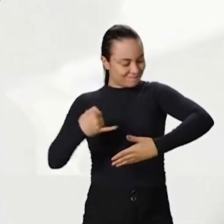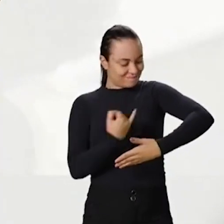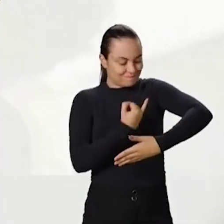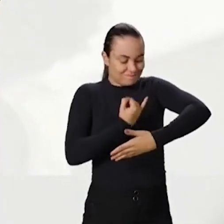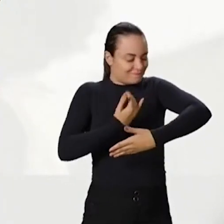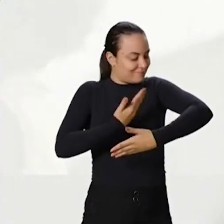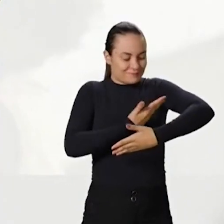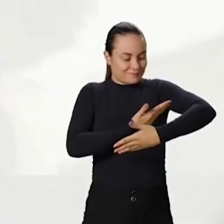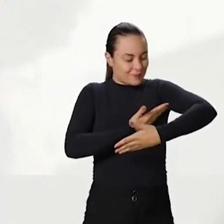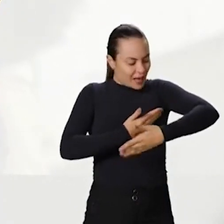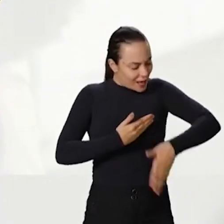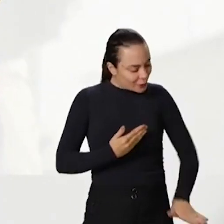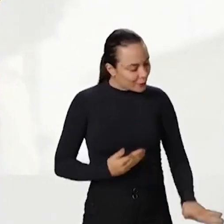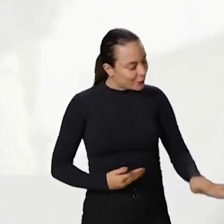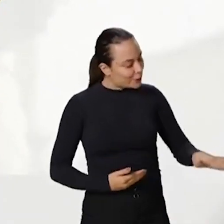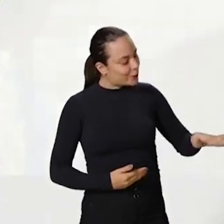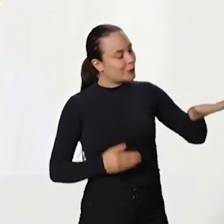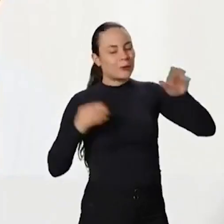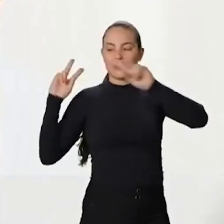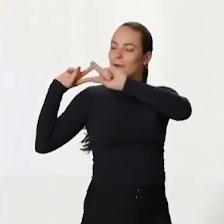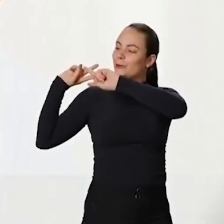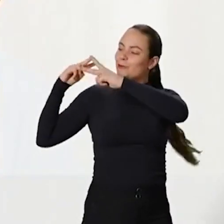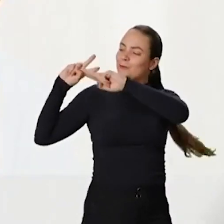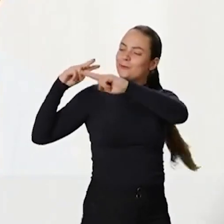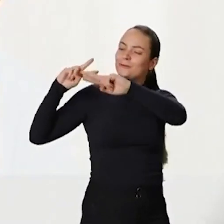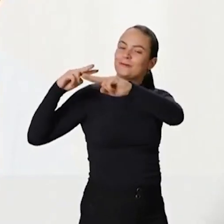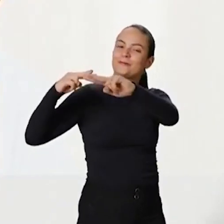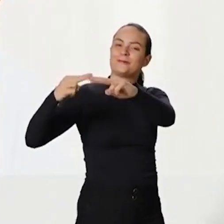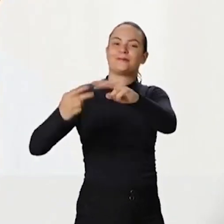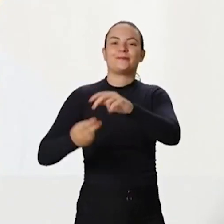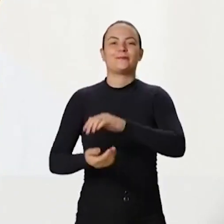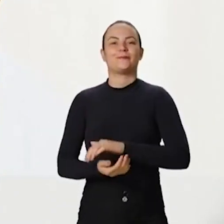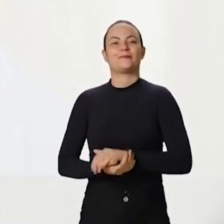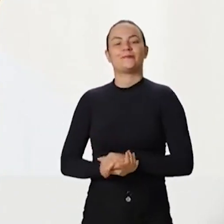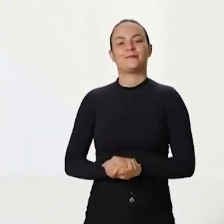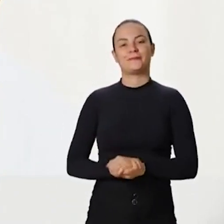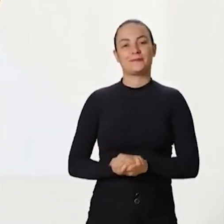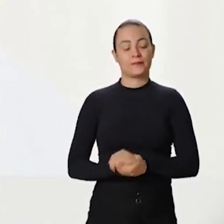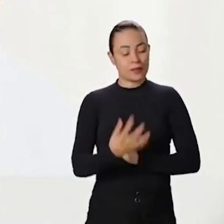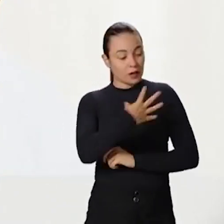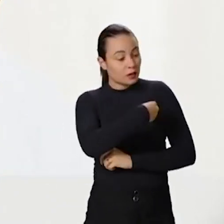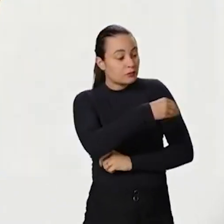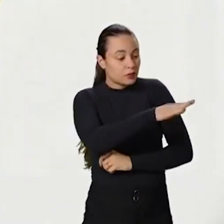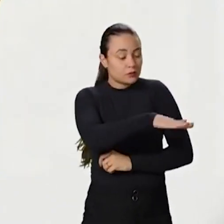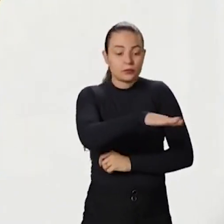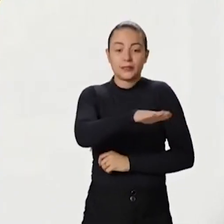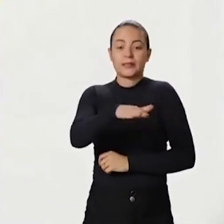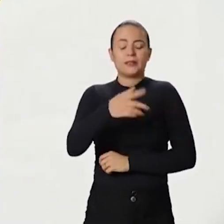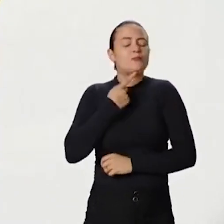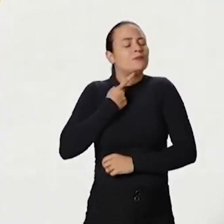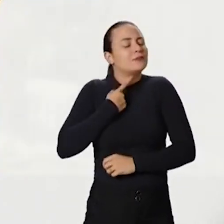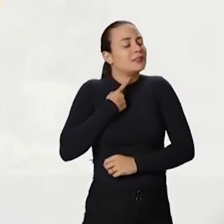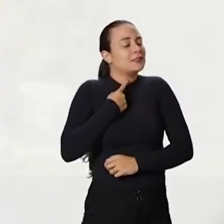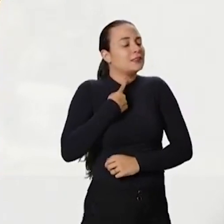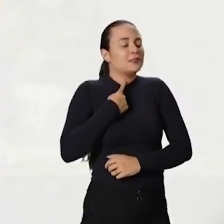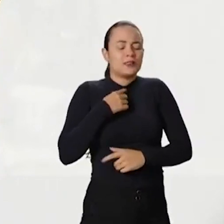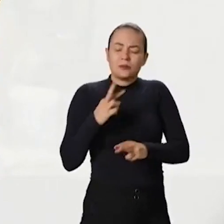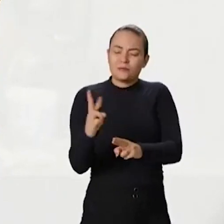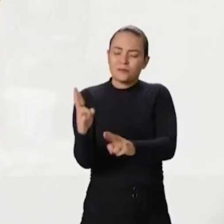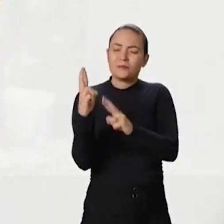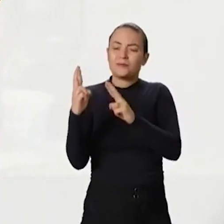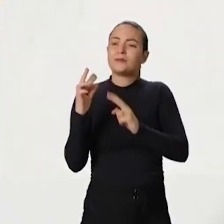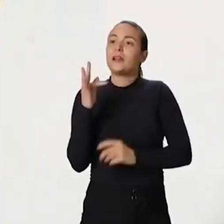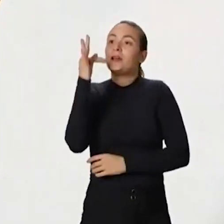e perpetuar a nossa existência. Para nossos filhos desejamos o que há de melhor. Desejamos o que não tivemos